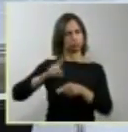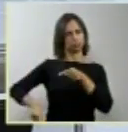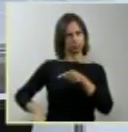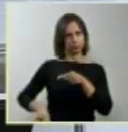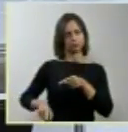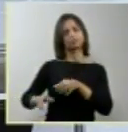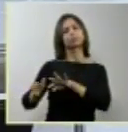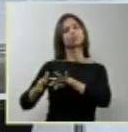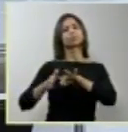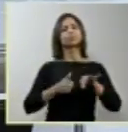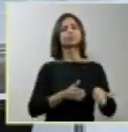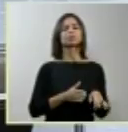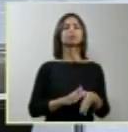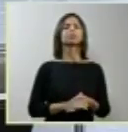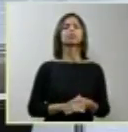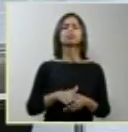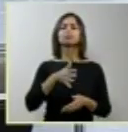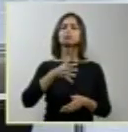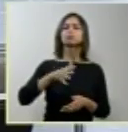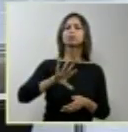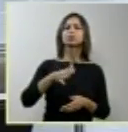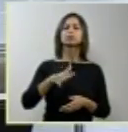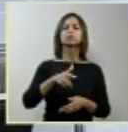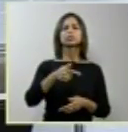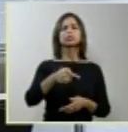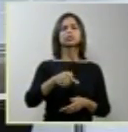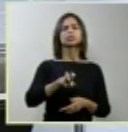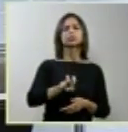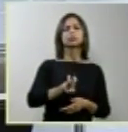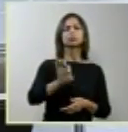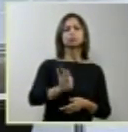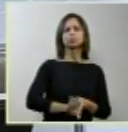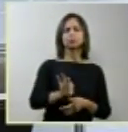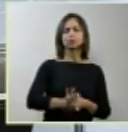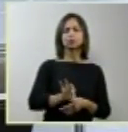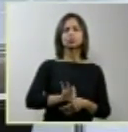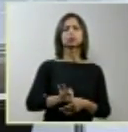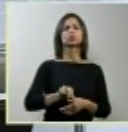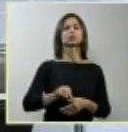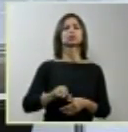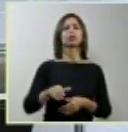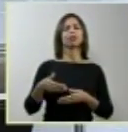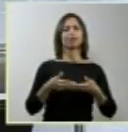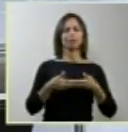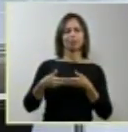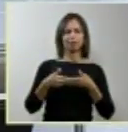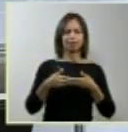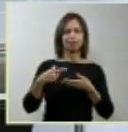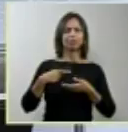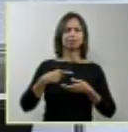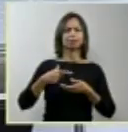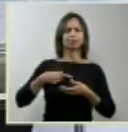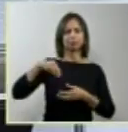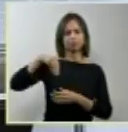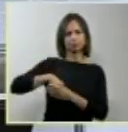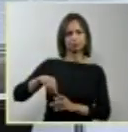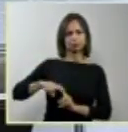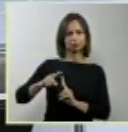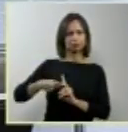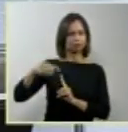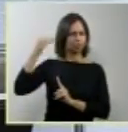aproximadamente 75% dos fetos anencefálicos morrem dentro do útero.